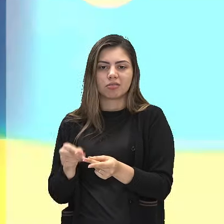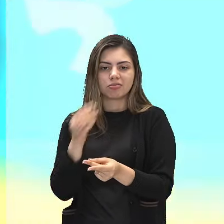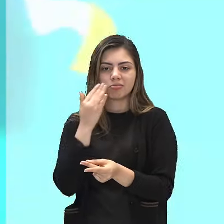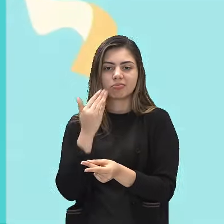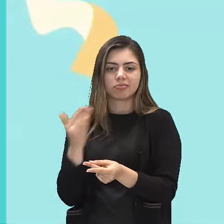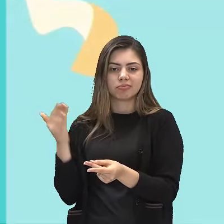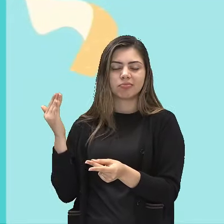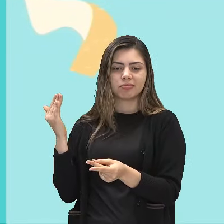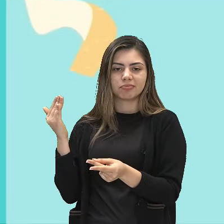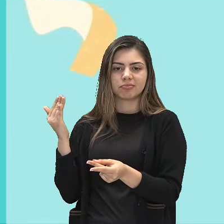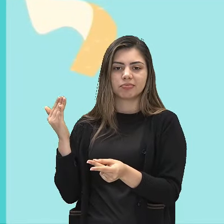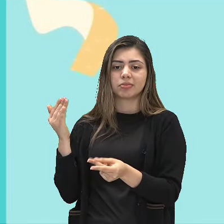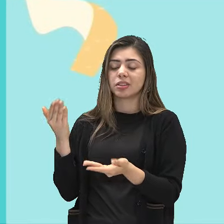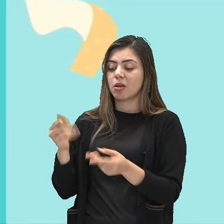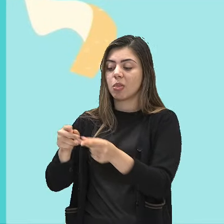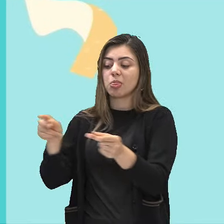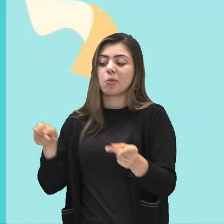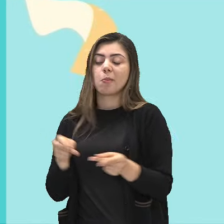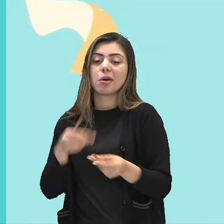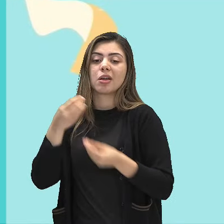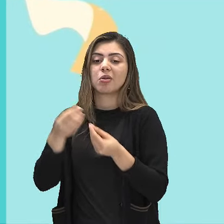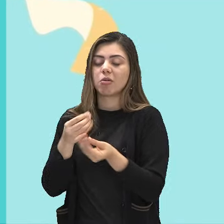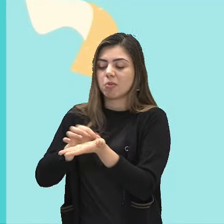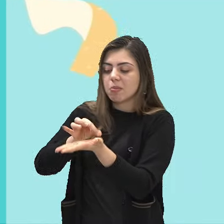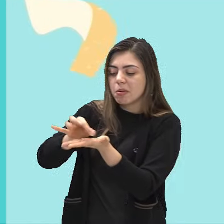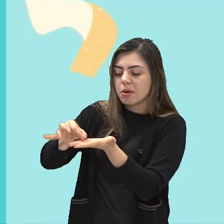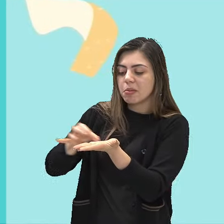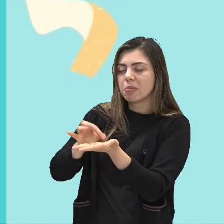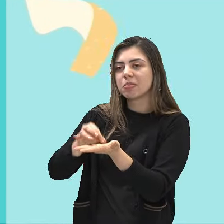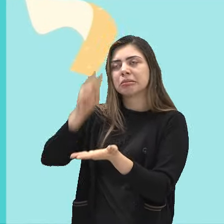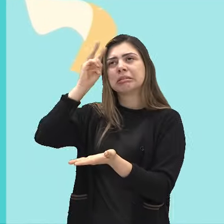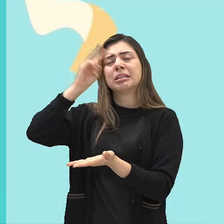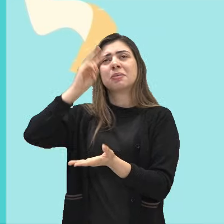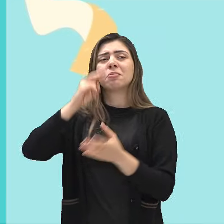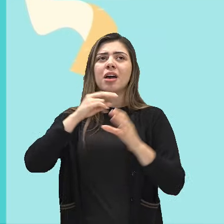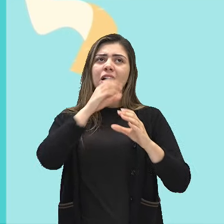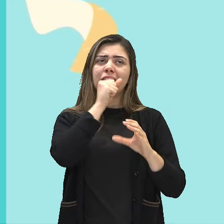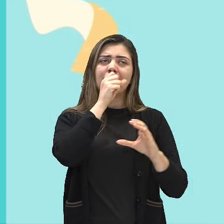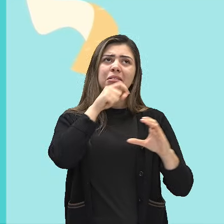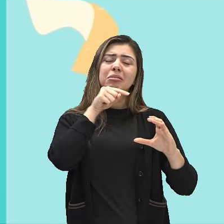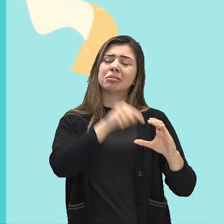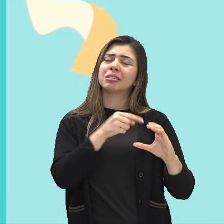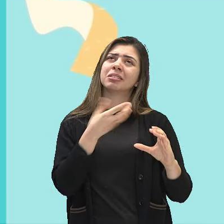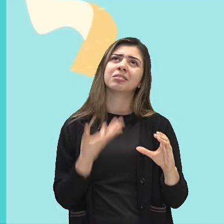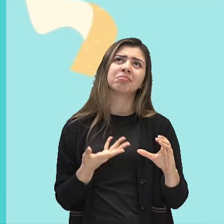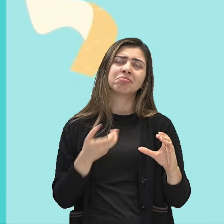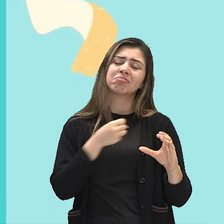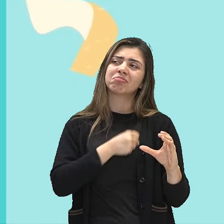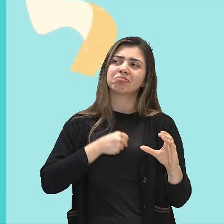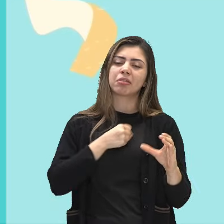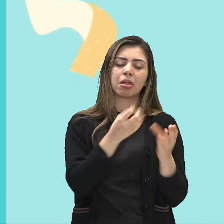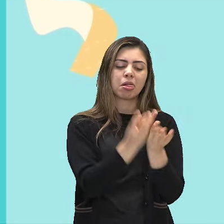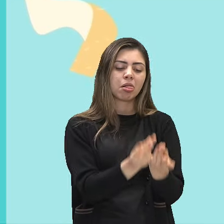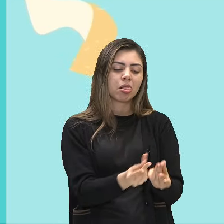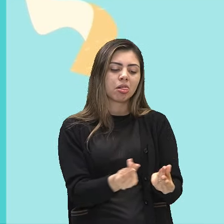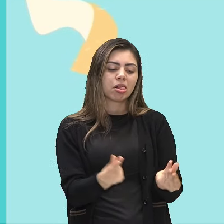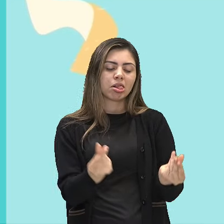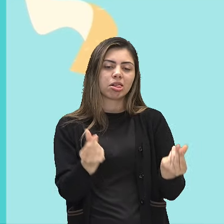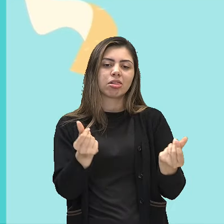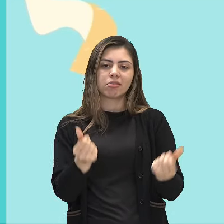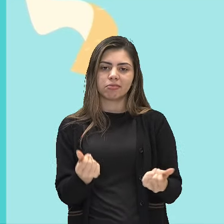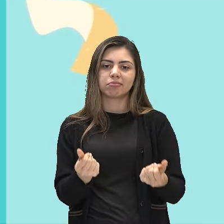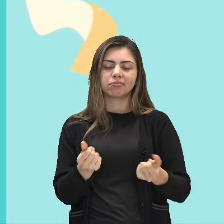prato. No prato, as sementes velam pela laranja, desaparecida, e se prometem vão